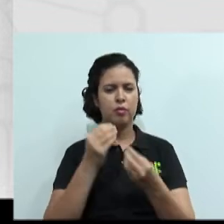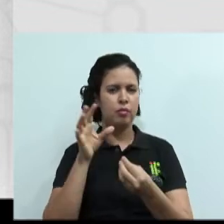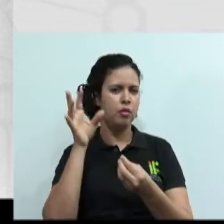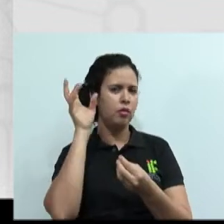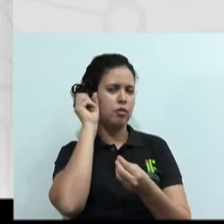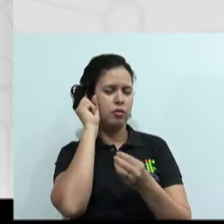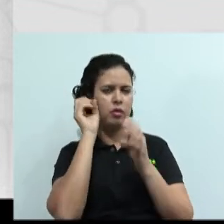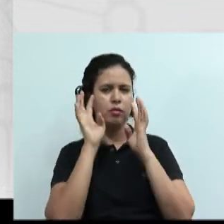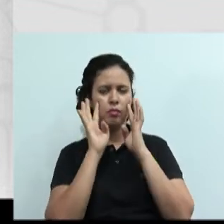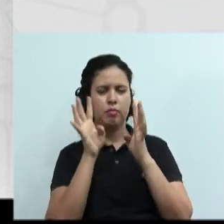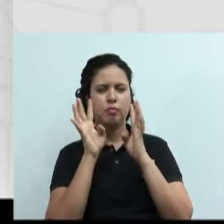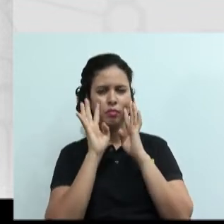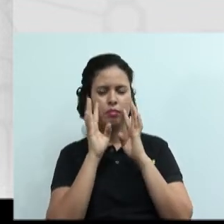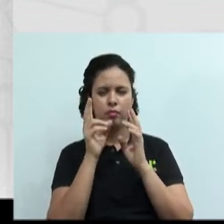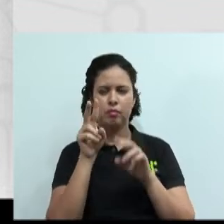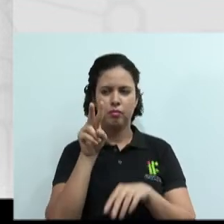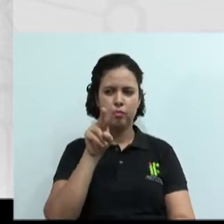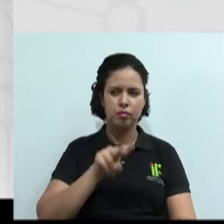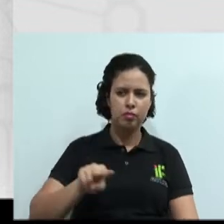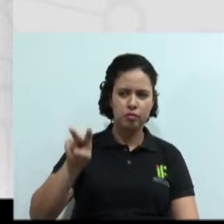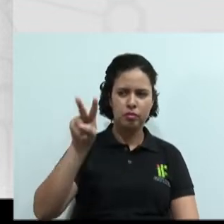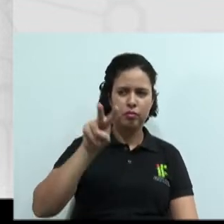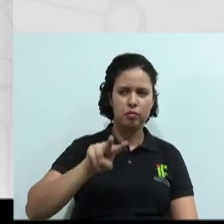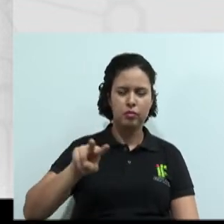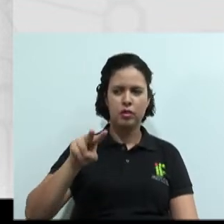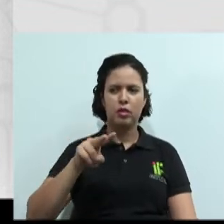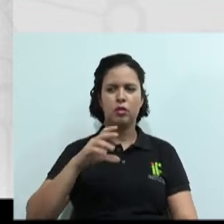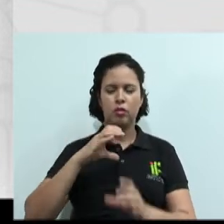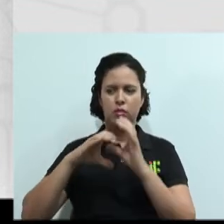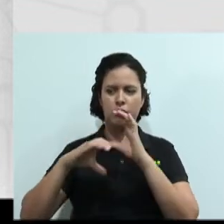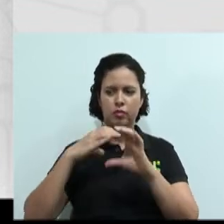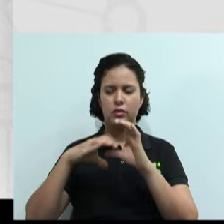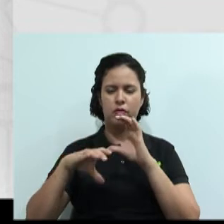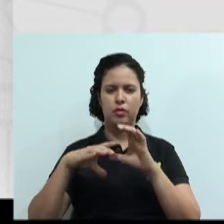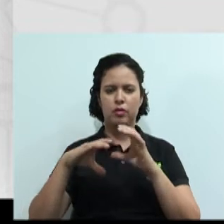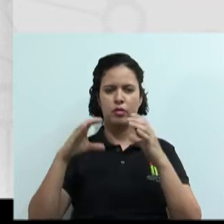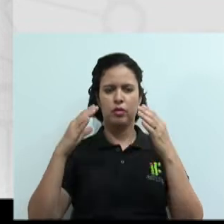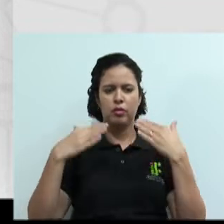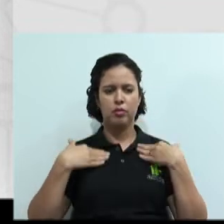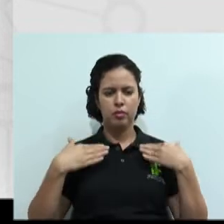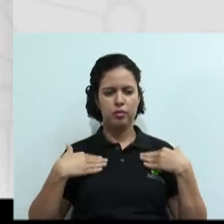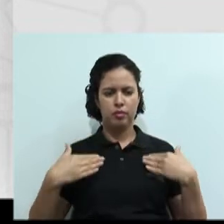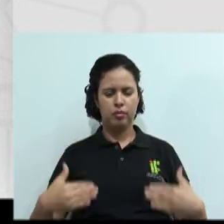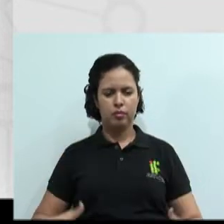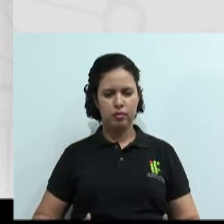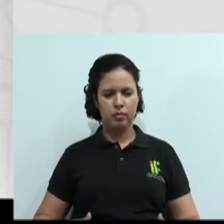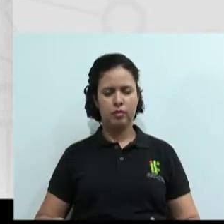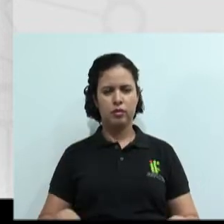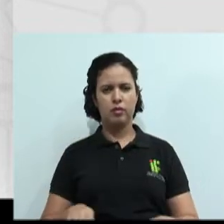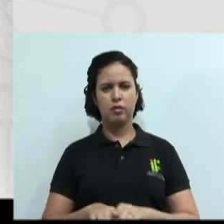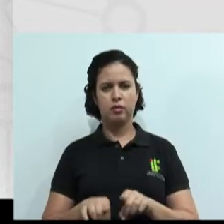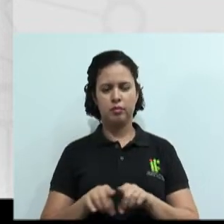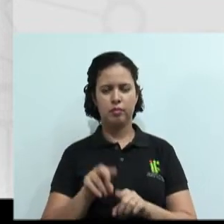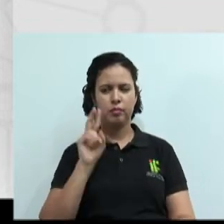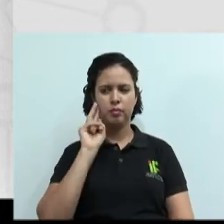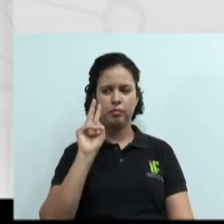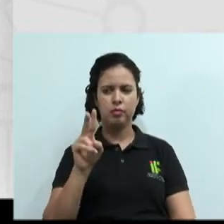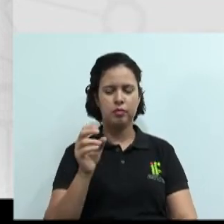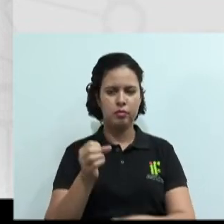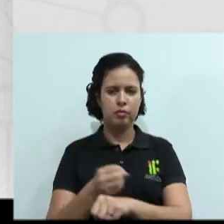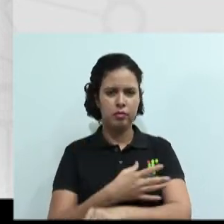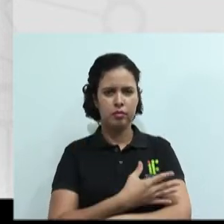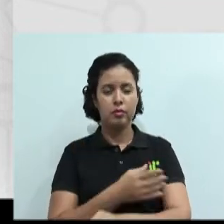sinais não verbais, a comunicação do corpo, gestos, né? Enfim, prestar atenção às emoções, perguntar e